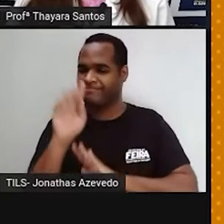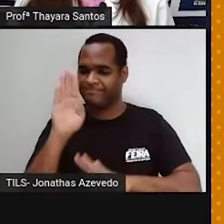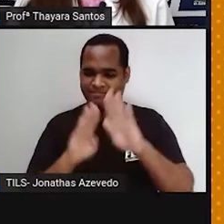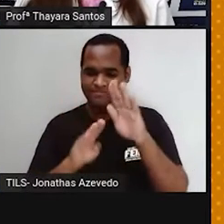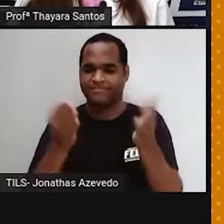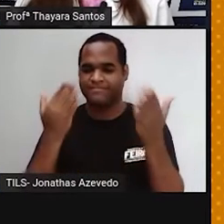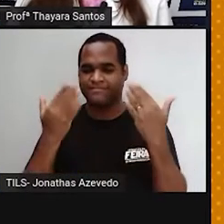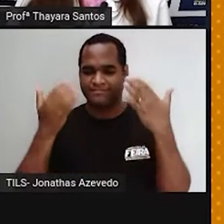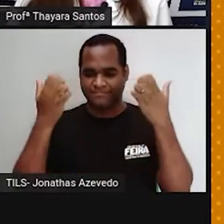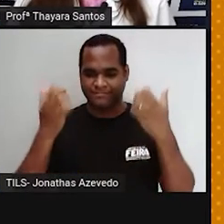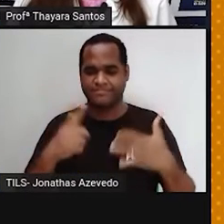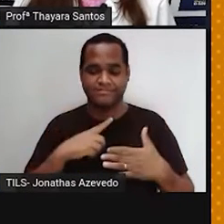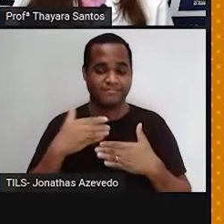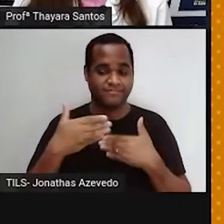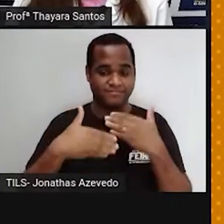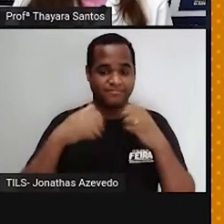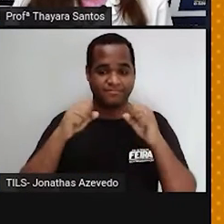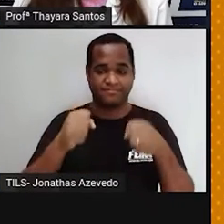gente. Adiantem.